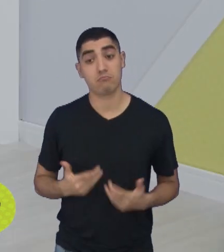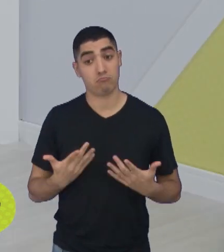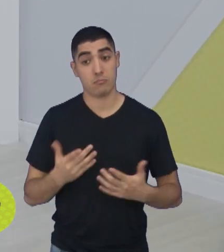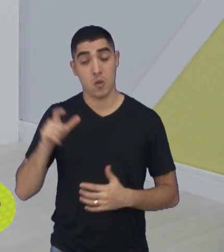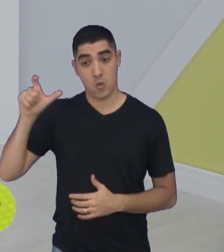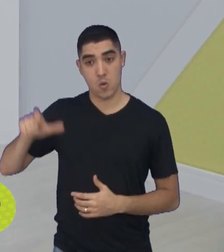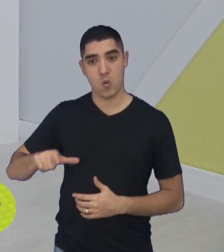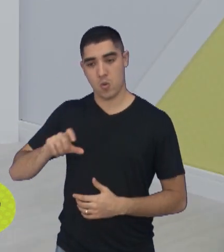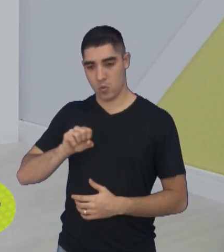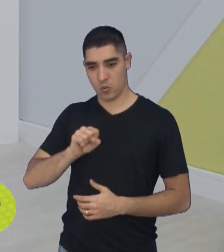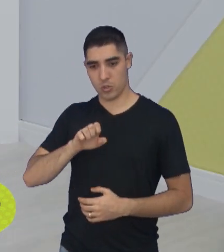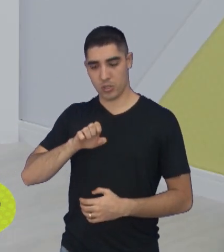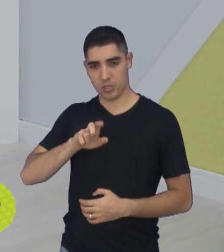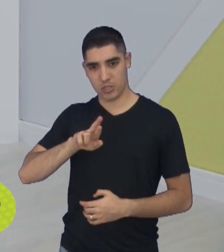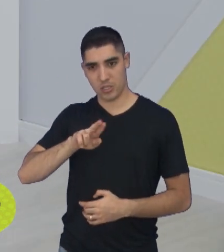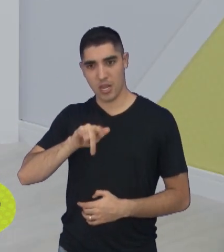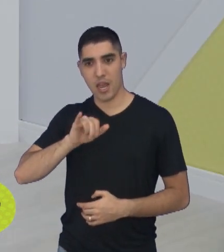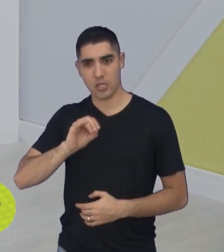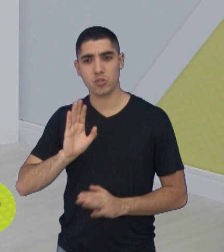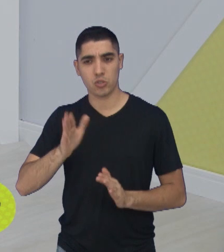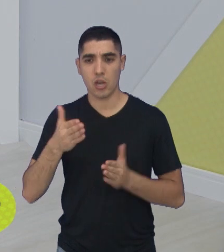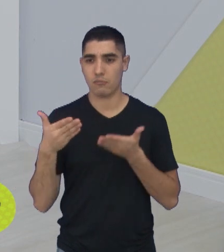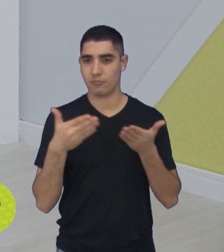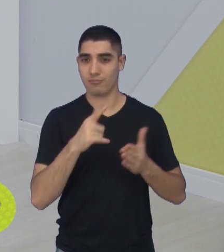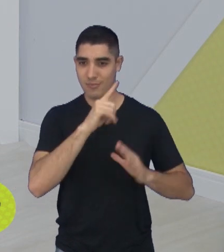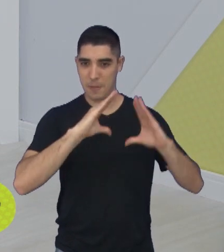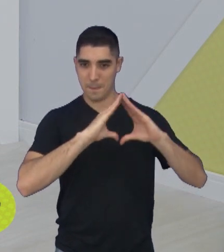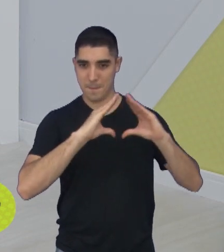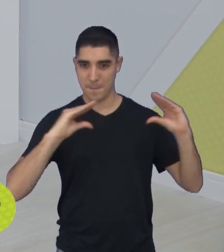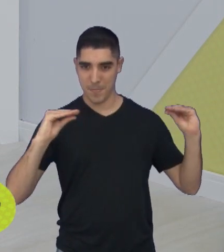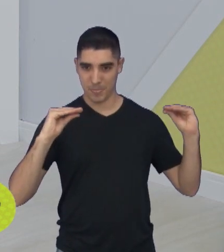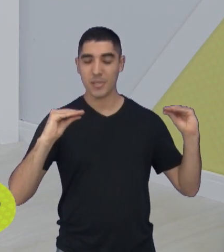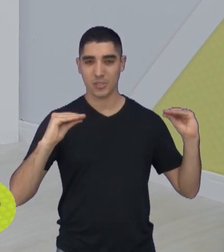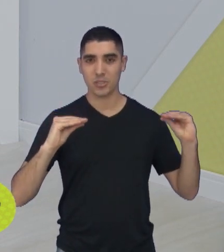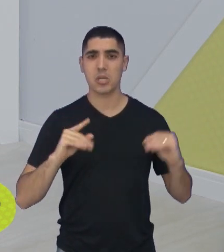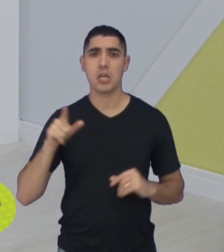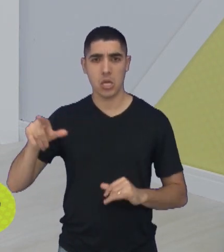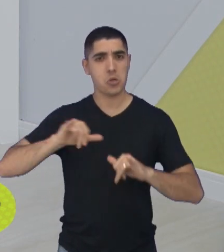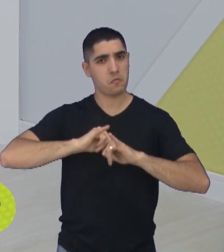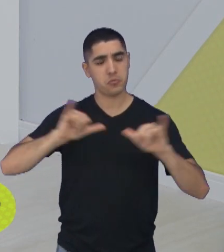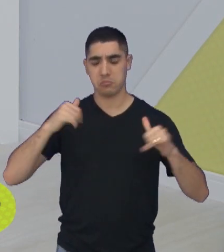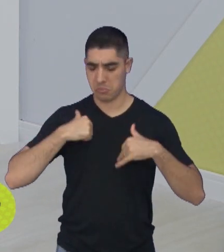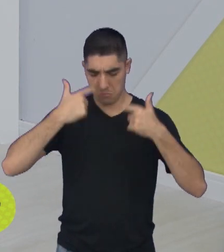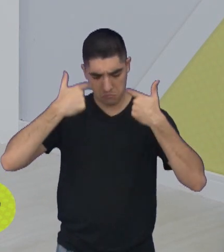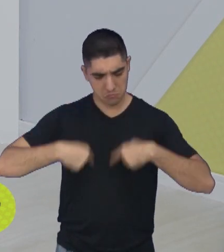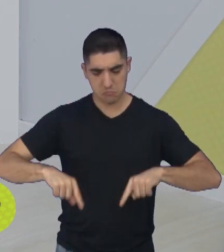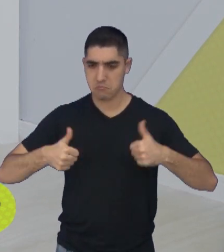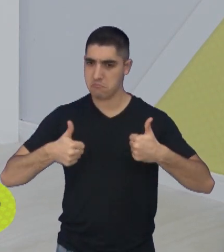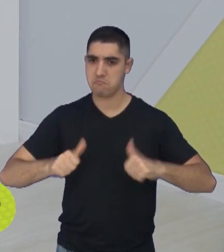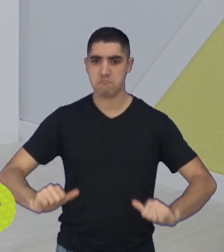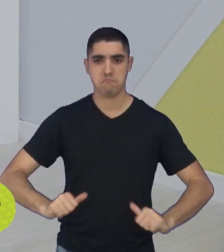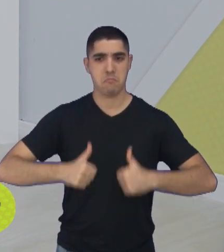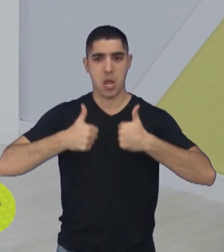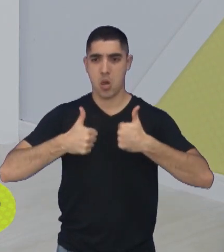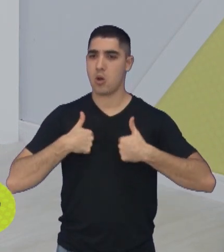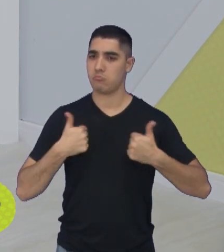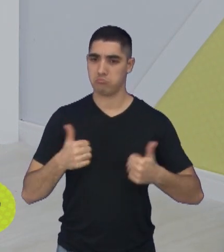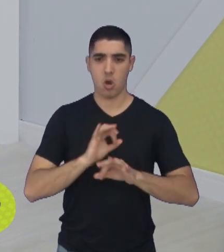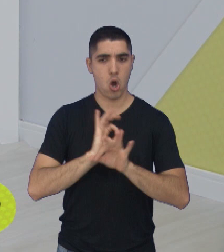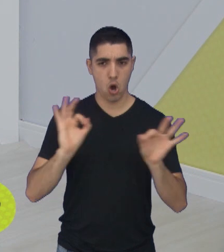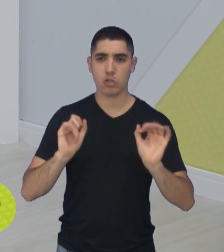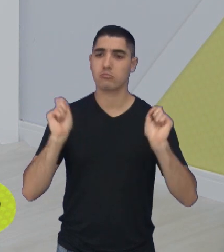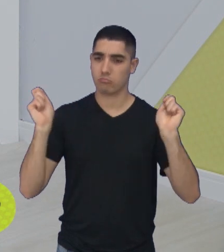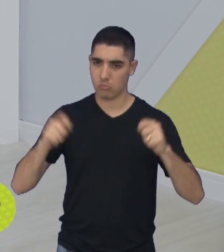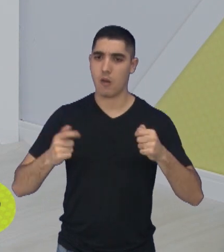no programa do Neto, na TV Band, e lá ele falou, está totalmente recuperado, está totalmente pleno para voltar a